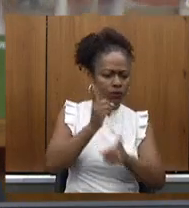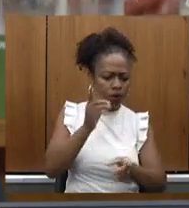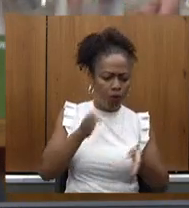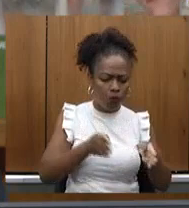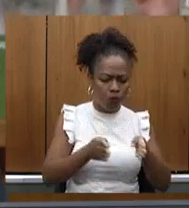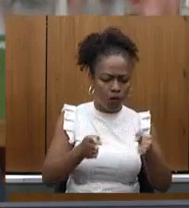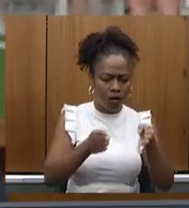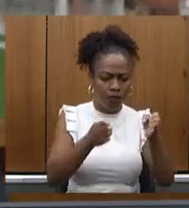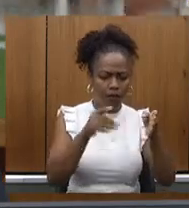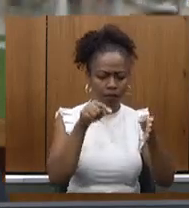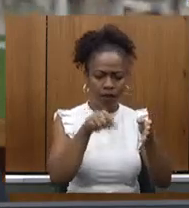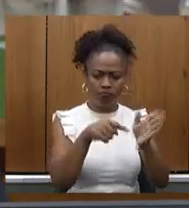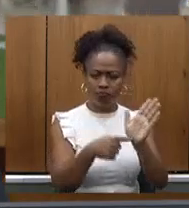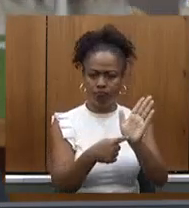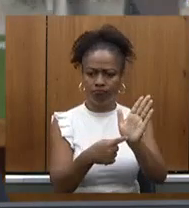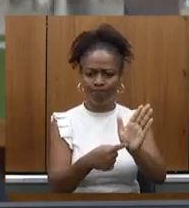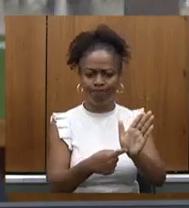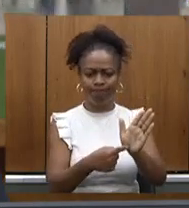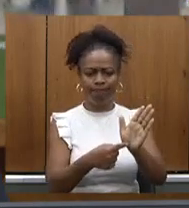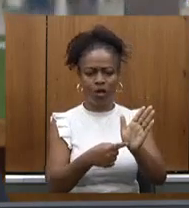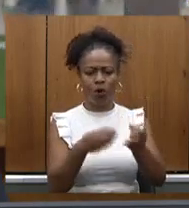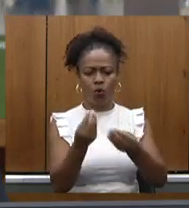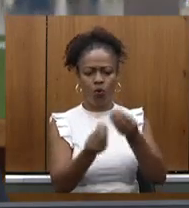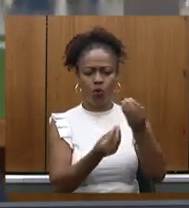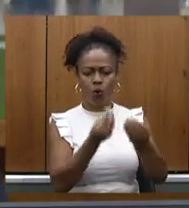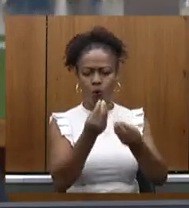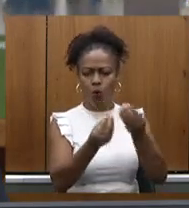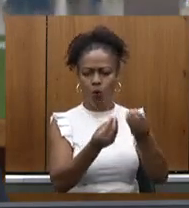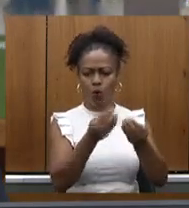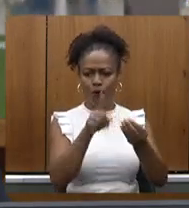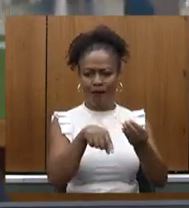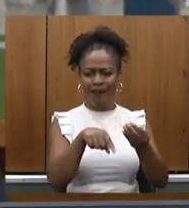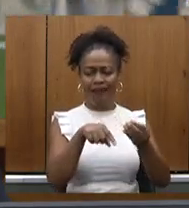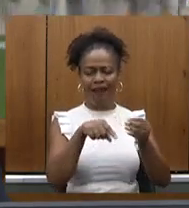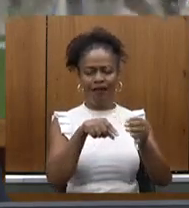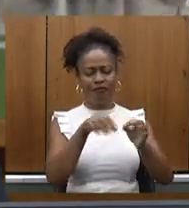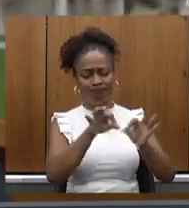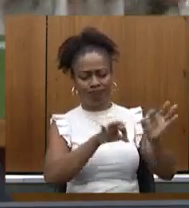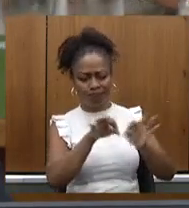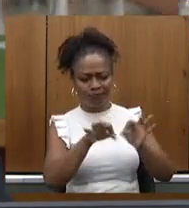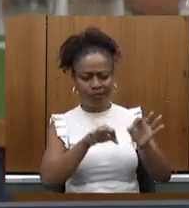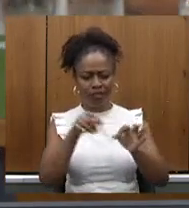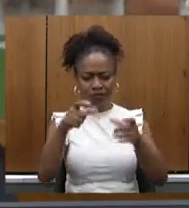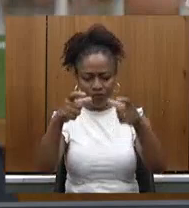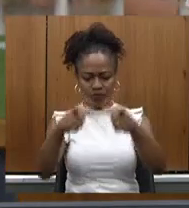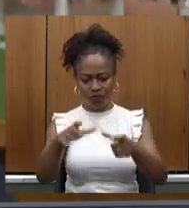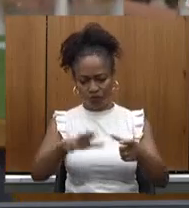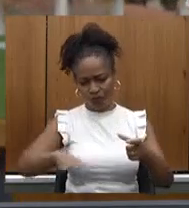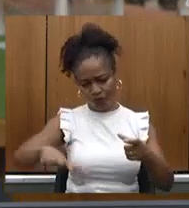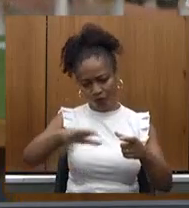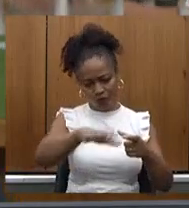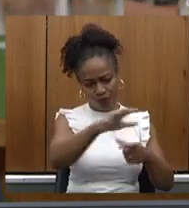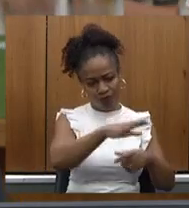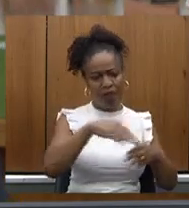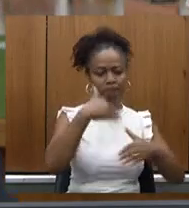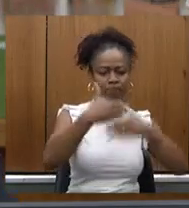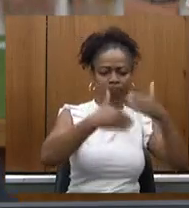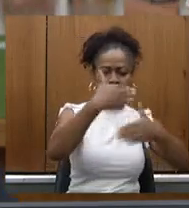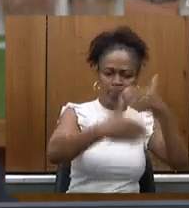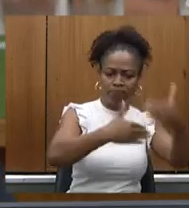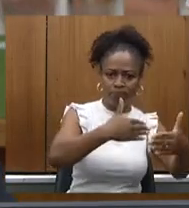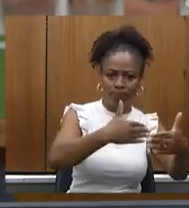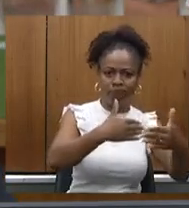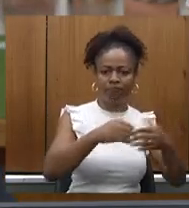apresentarmos aí como será feito a operacionalização desses passos, desses próximos passos. Dos